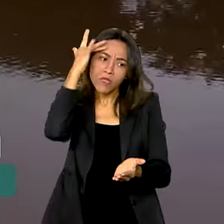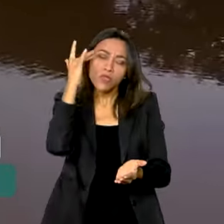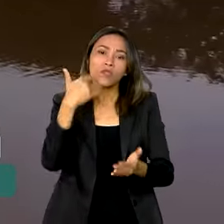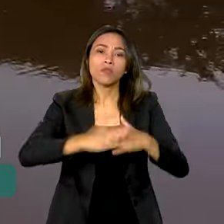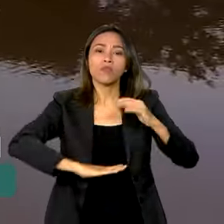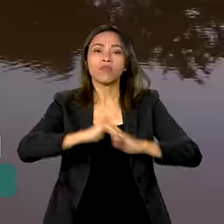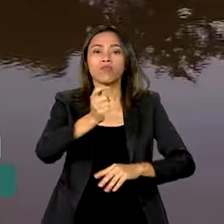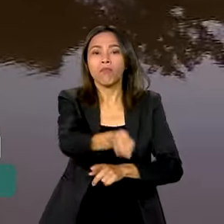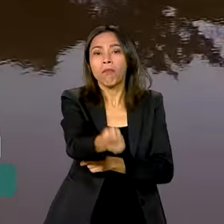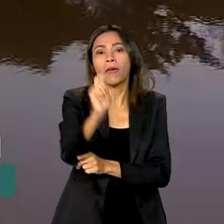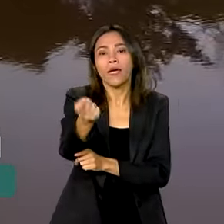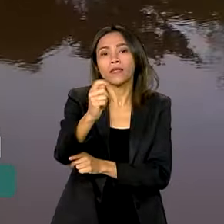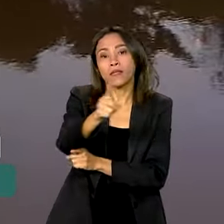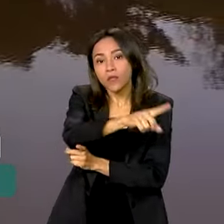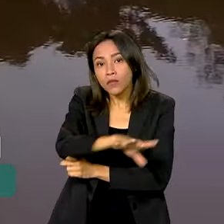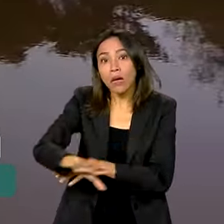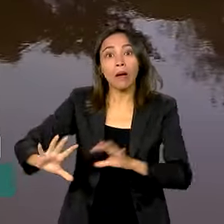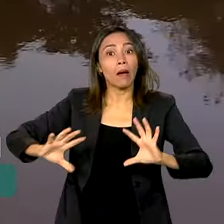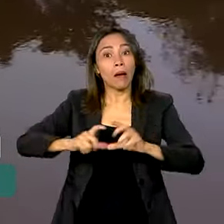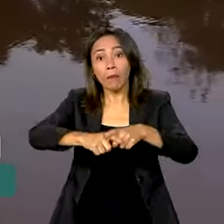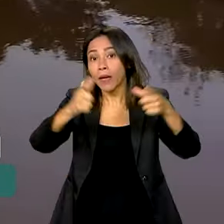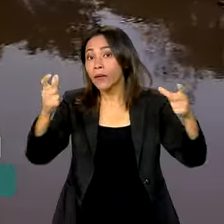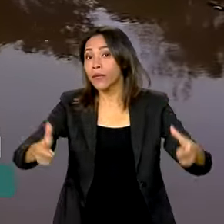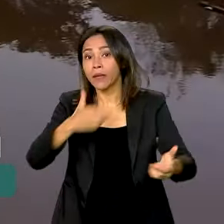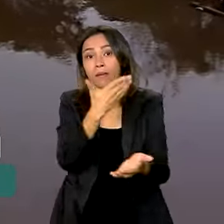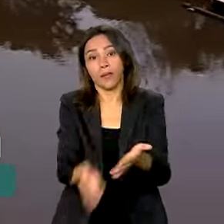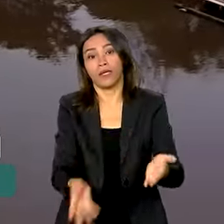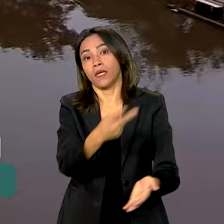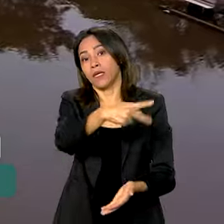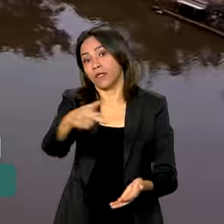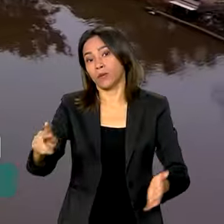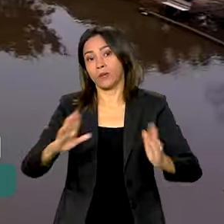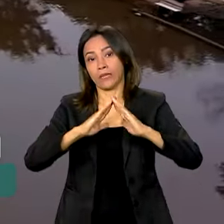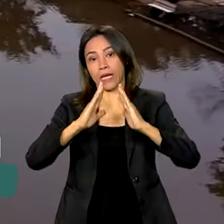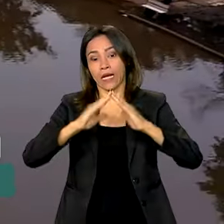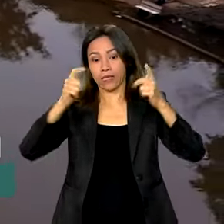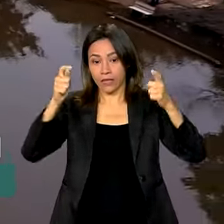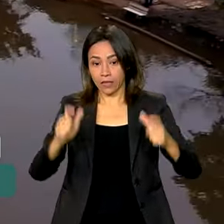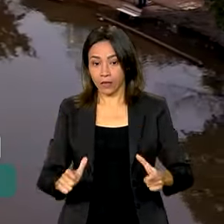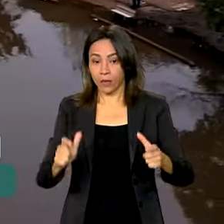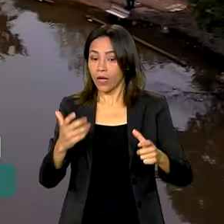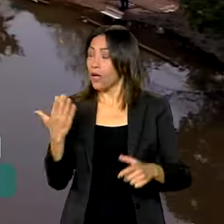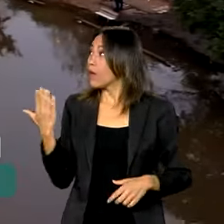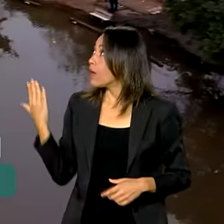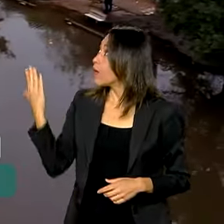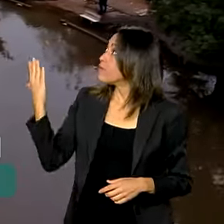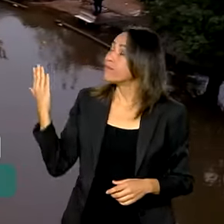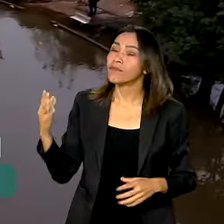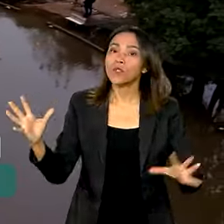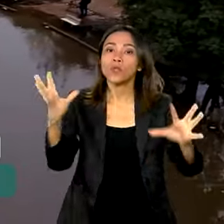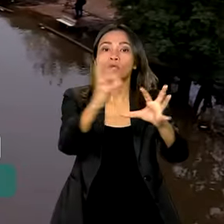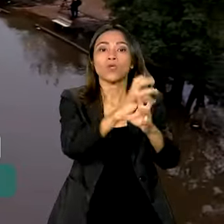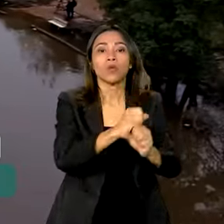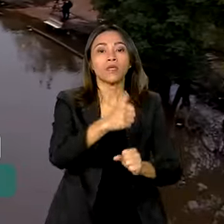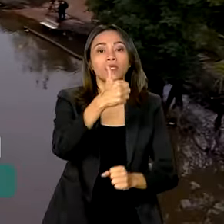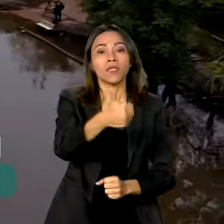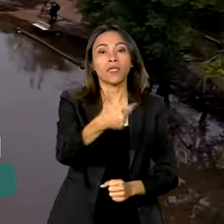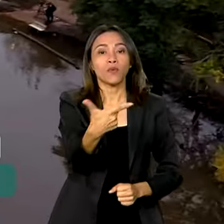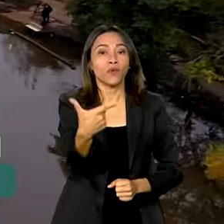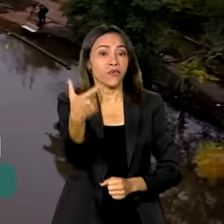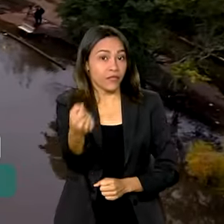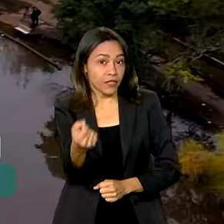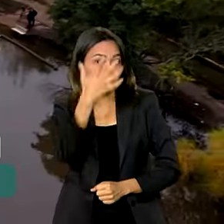perderam suas casas ou grande parte do que havia nelas. Só aqui na Colônia Z4, são cerca de 120 pescadores